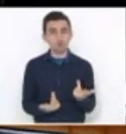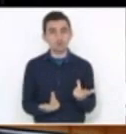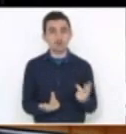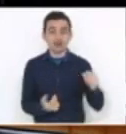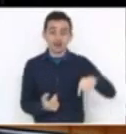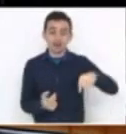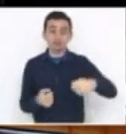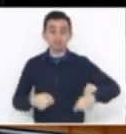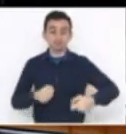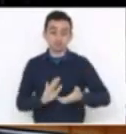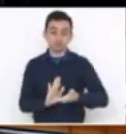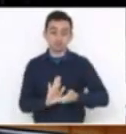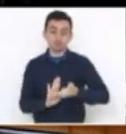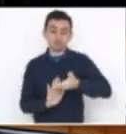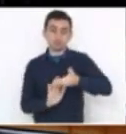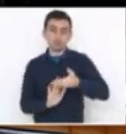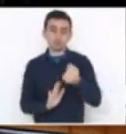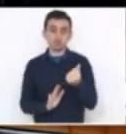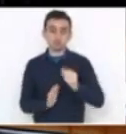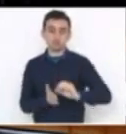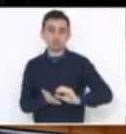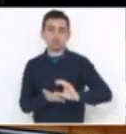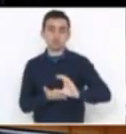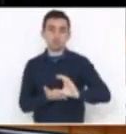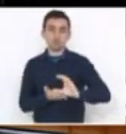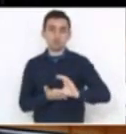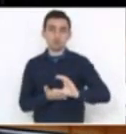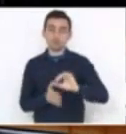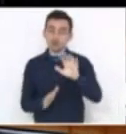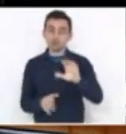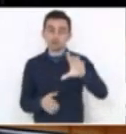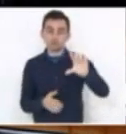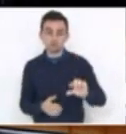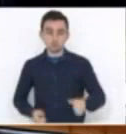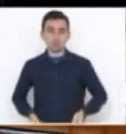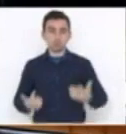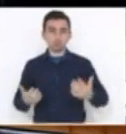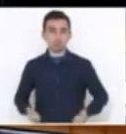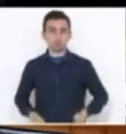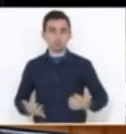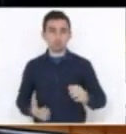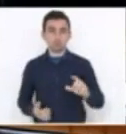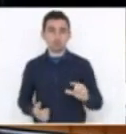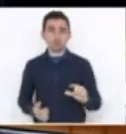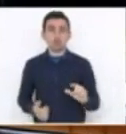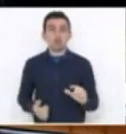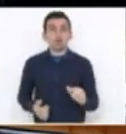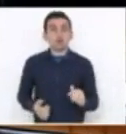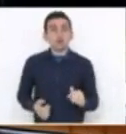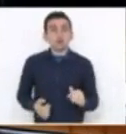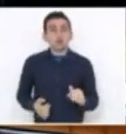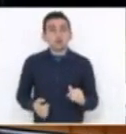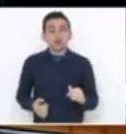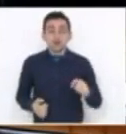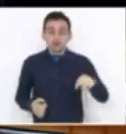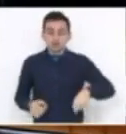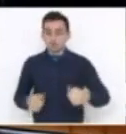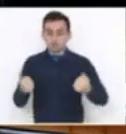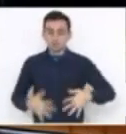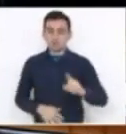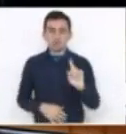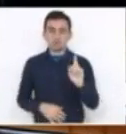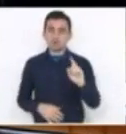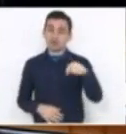elevarmos receita, tampouco de diminuirmos despesas. Nós estamos tratando apenas da destinação orçamentária